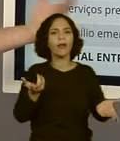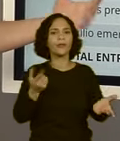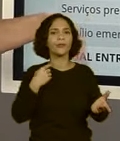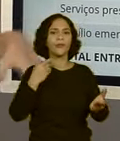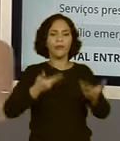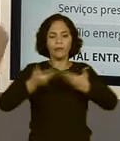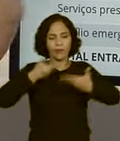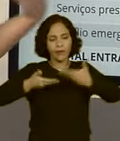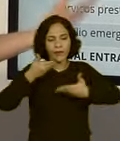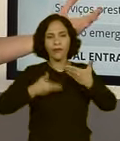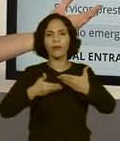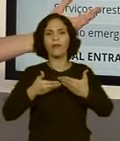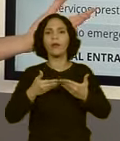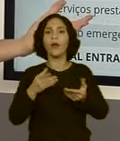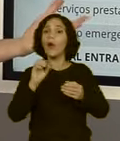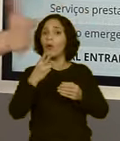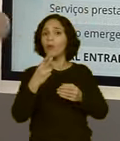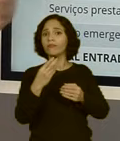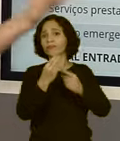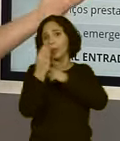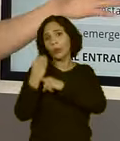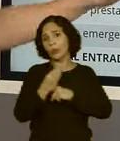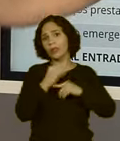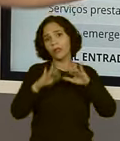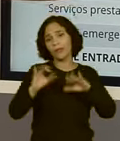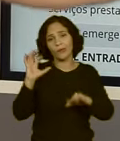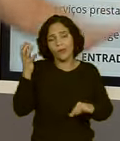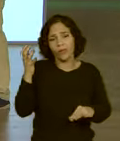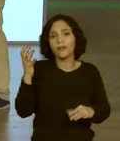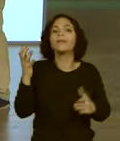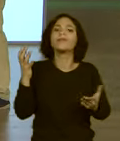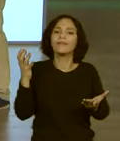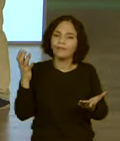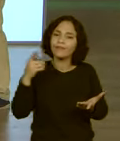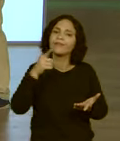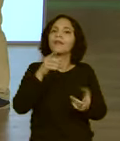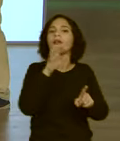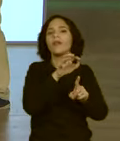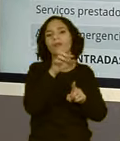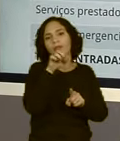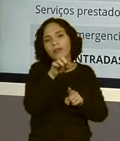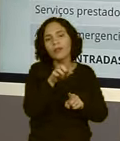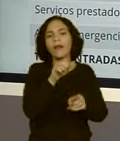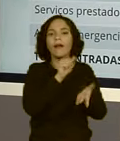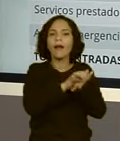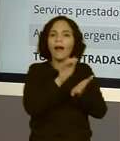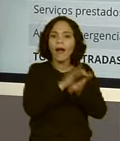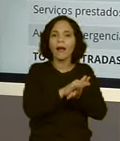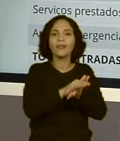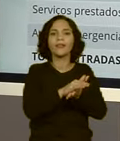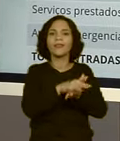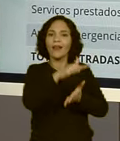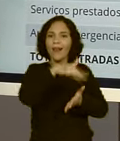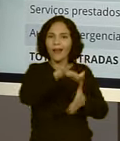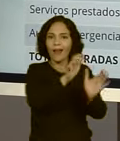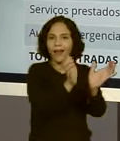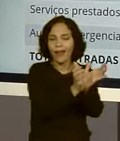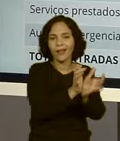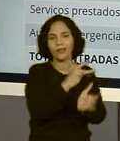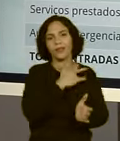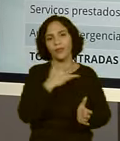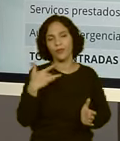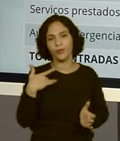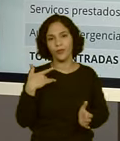fazer algum tratamento, ou mesmo se cuidando, né? Às vezes acontece, você vai ter impactos nos gastos de saúde, tá certo?